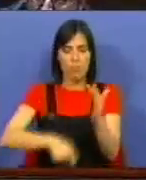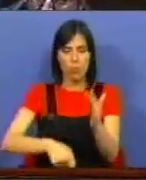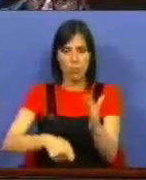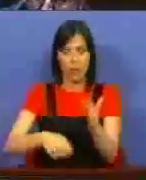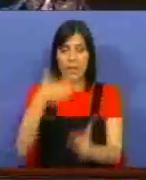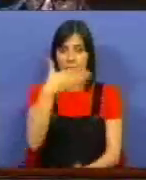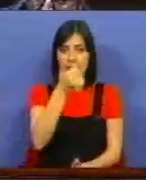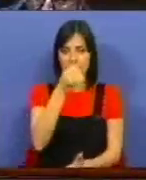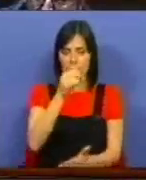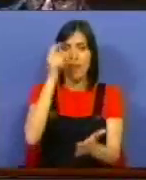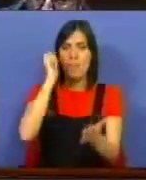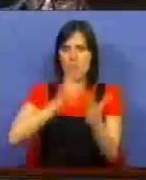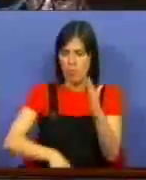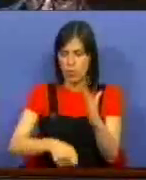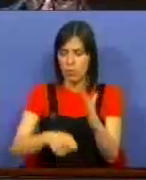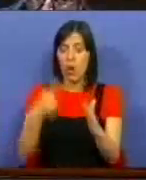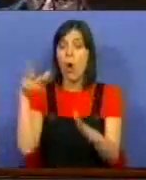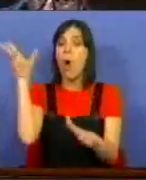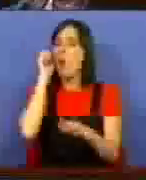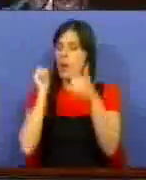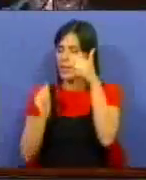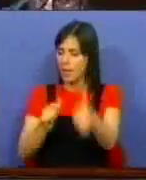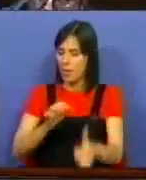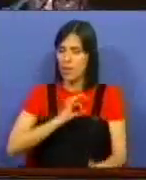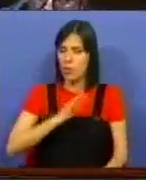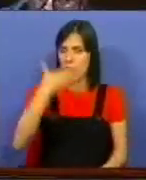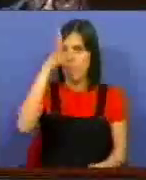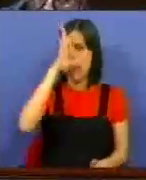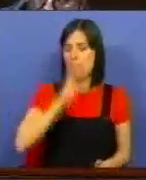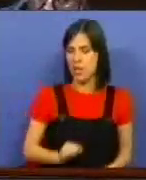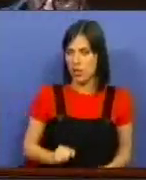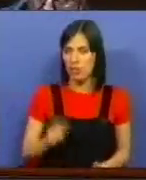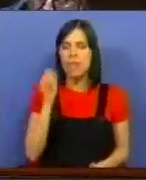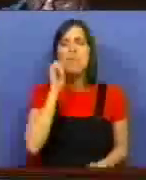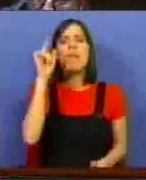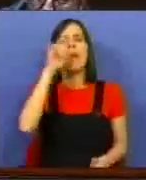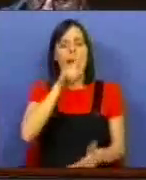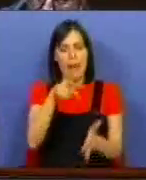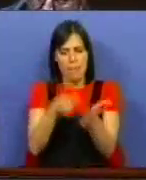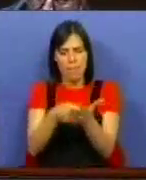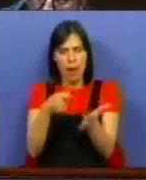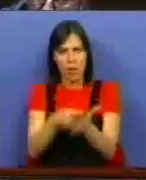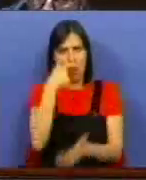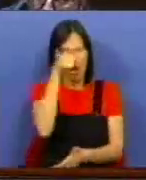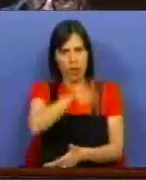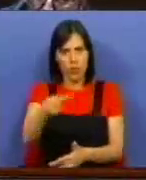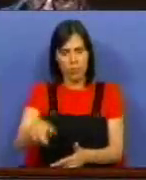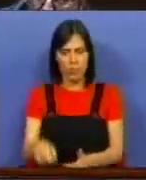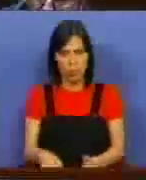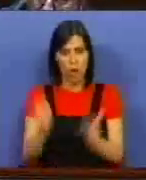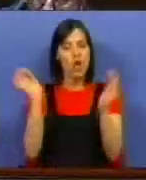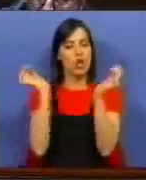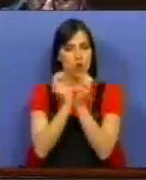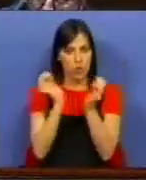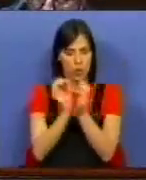150 de multa. Ouça bem, Sr. Primeiro-Ministro. Ora, quem é que pagou a essas pessoas? Foi a